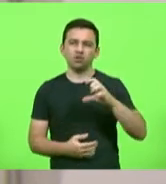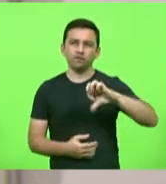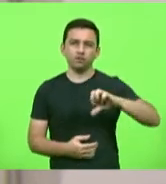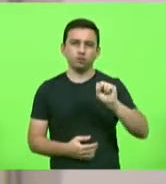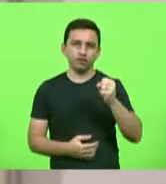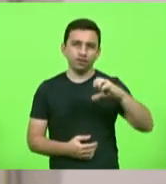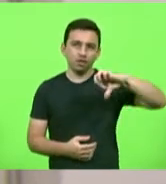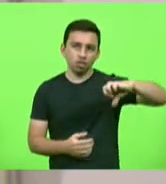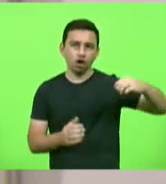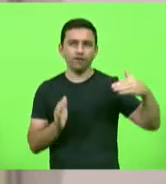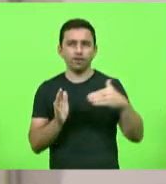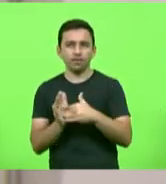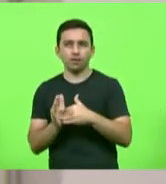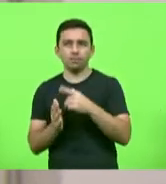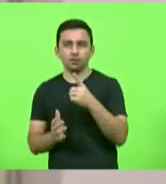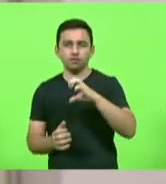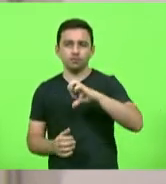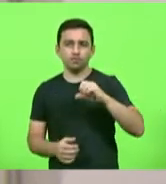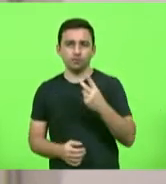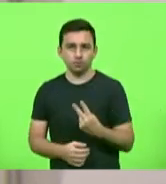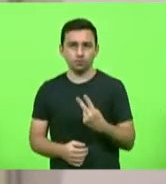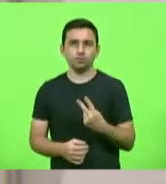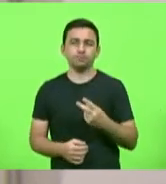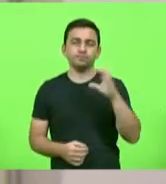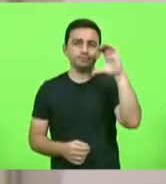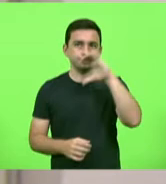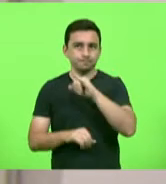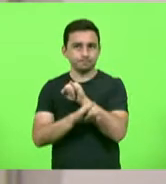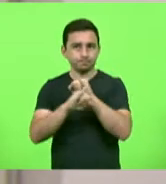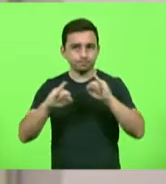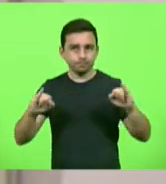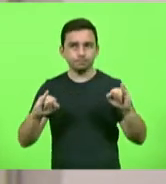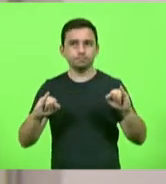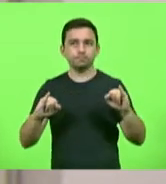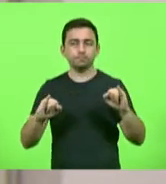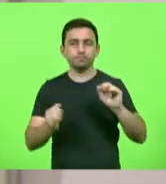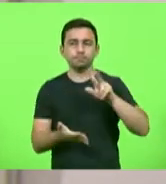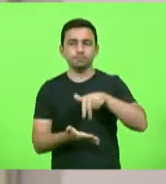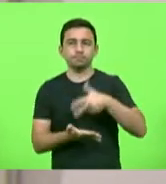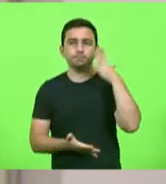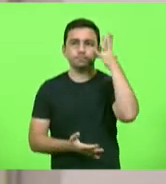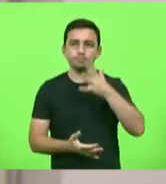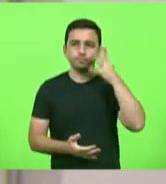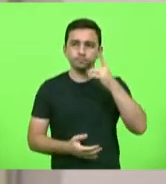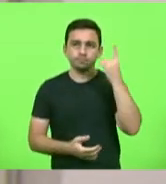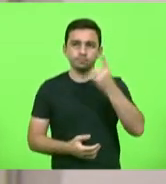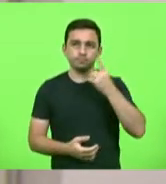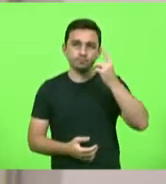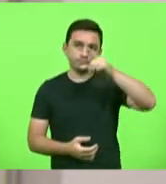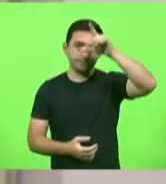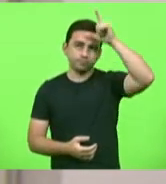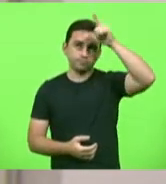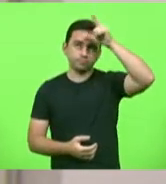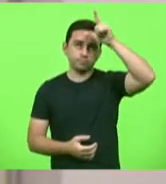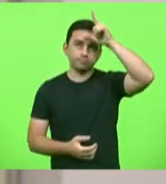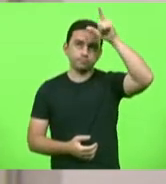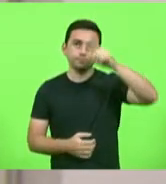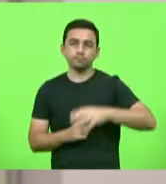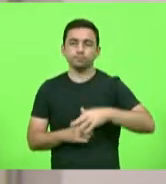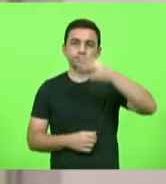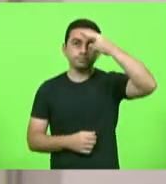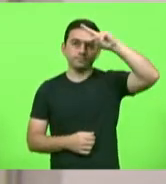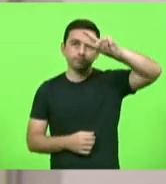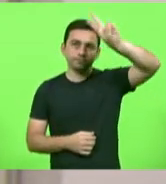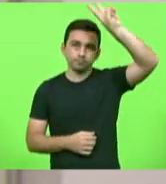1992. Breves comunicações. Fizeram uso da palavra os senhores deputados, sargento Lima, doutor Vicente